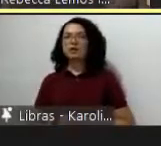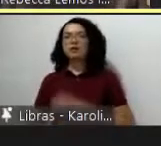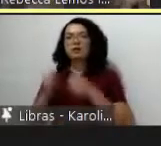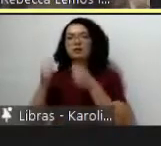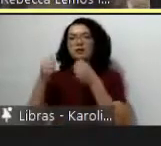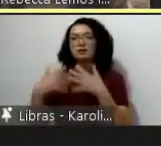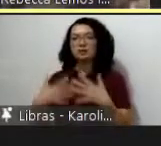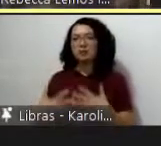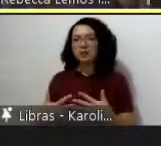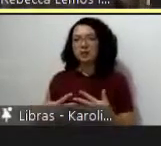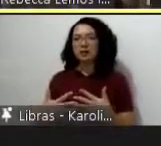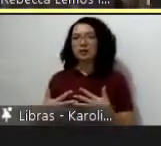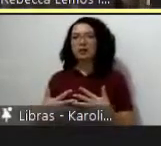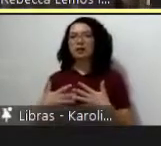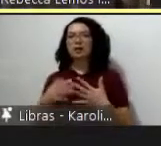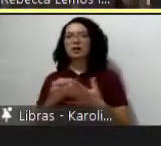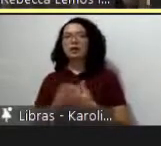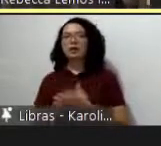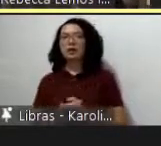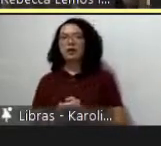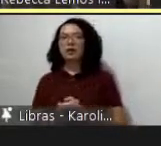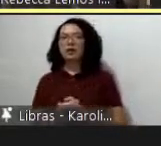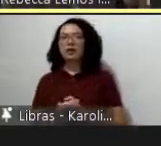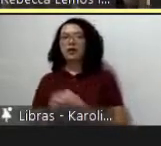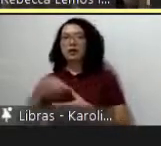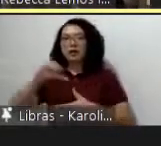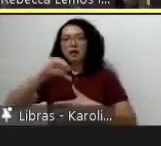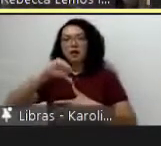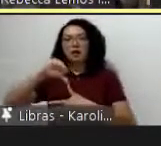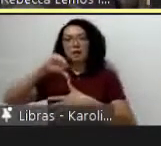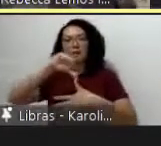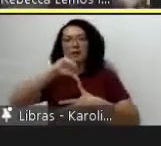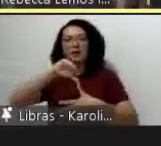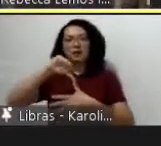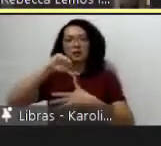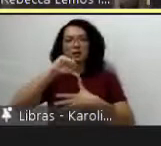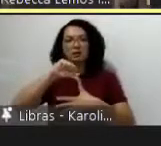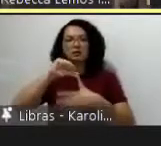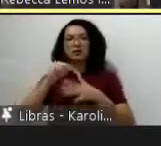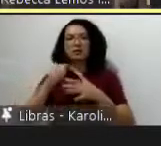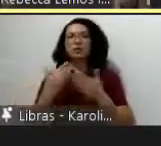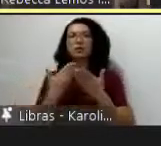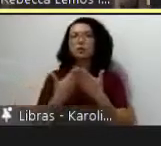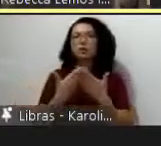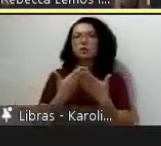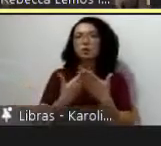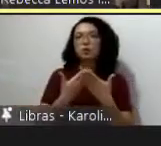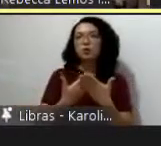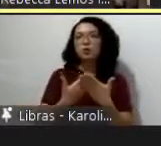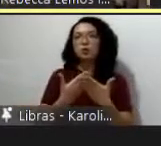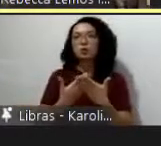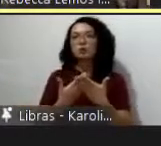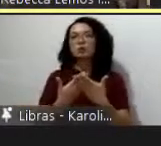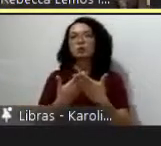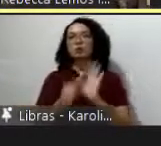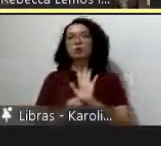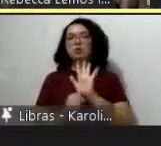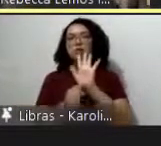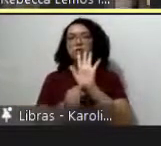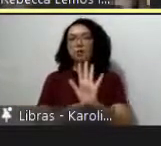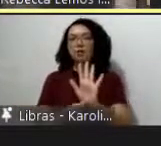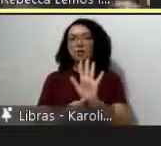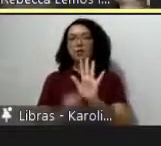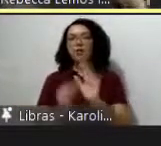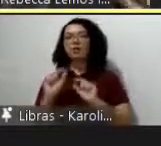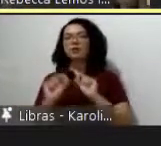ou desde a América Latina os estudos latino-americanos ele pressupõe uma forma distinta de